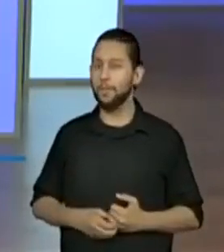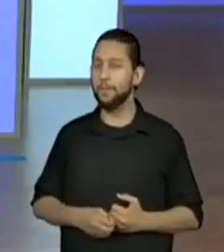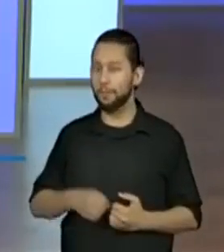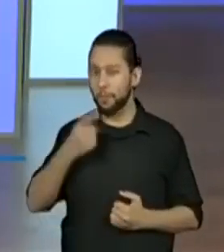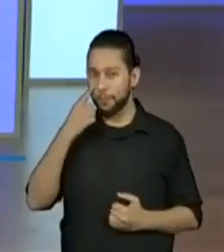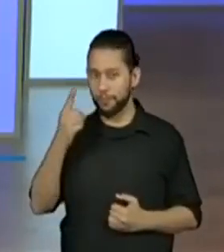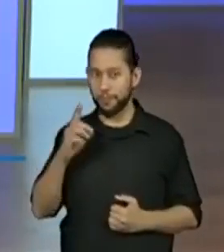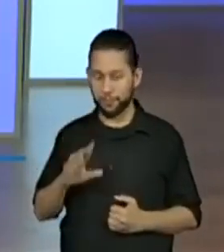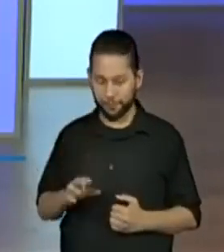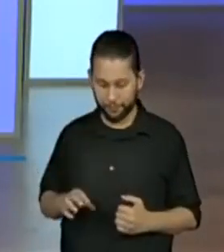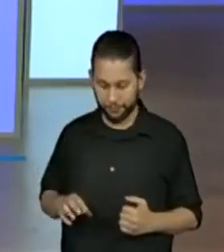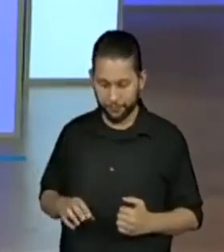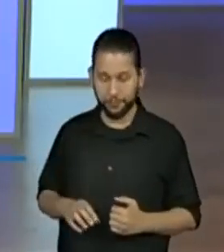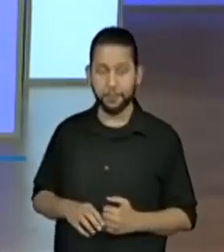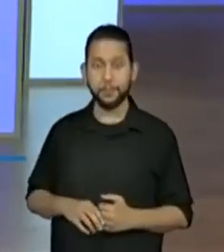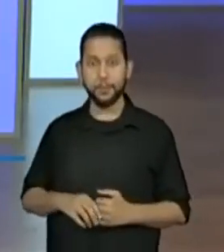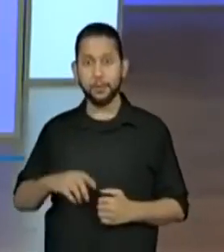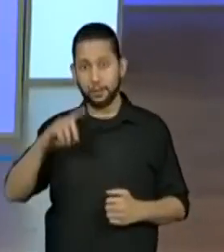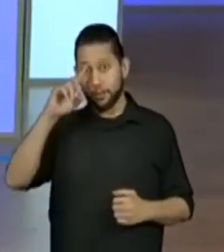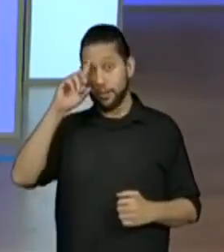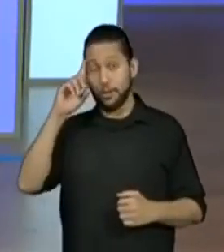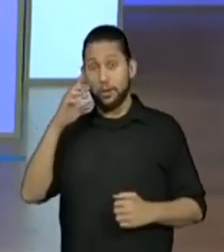ou se é o Paulo. Observem.